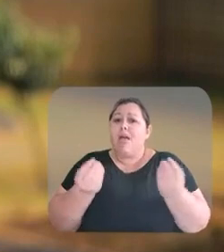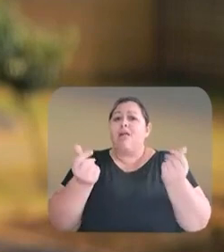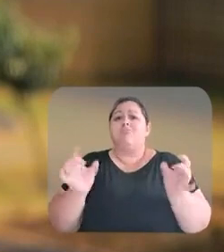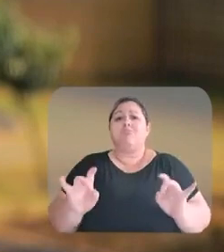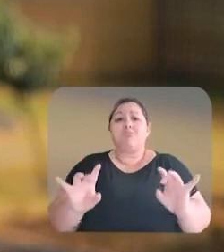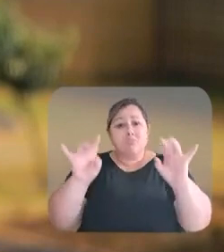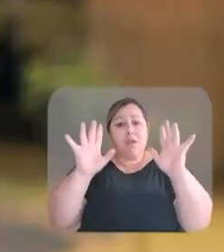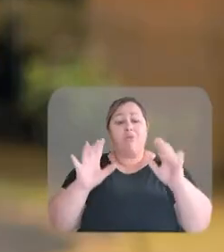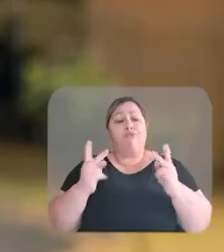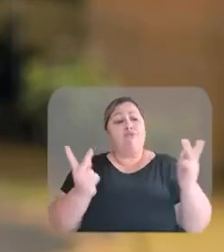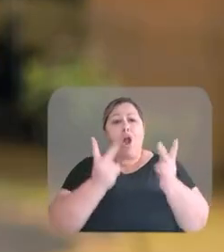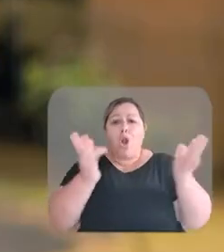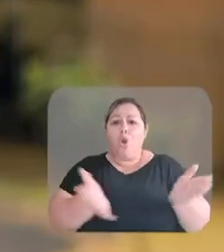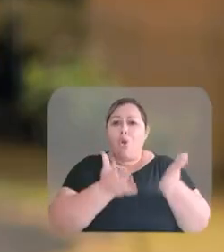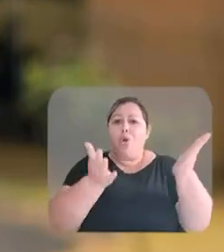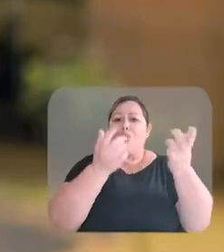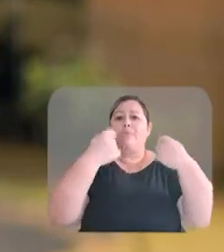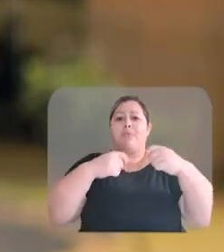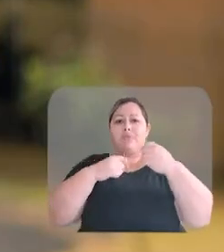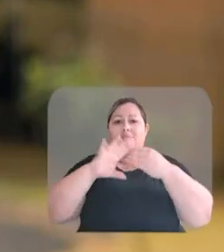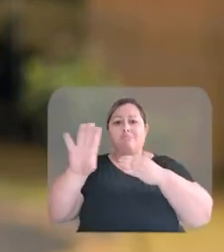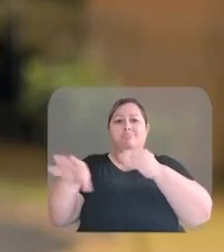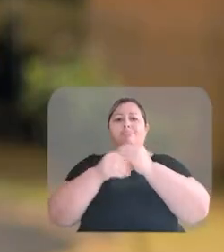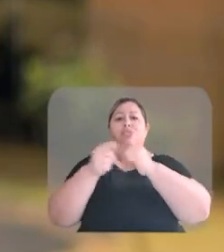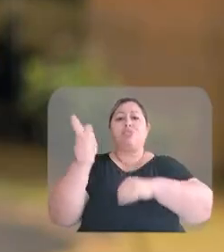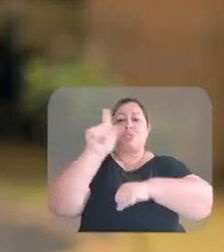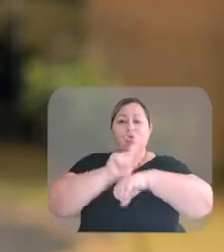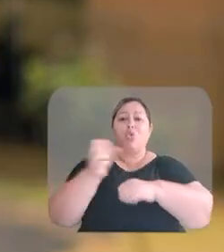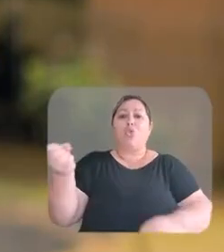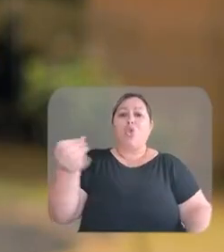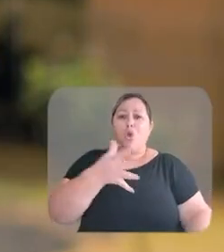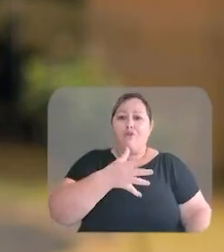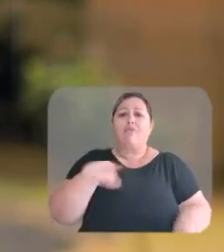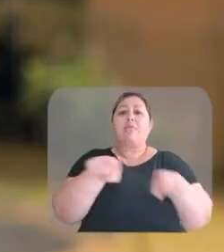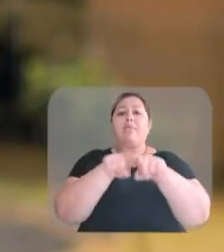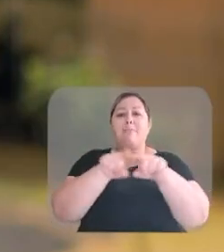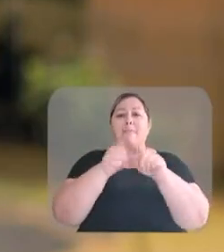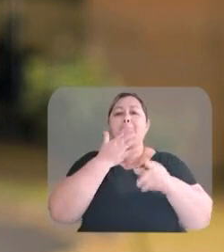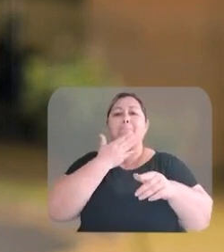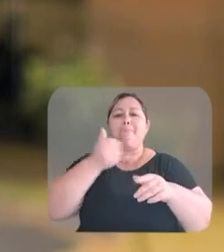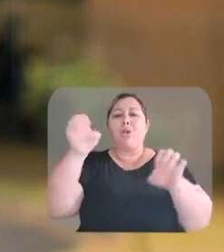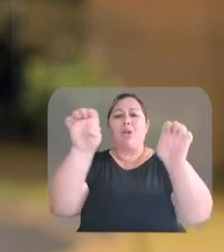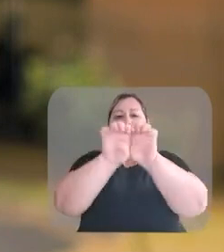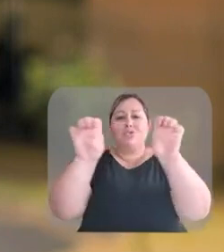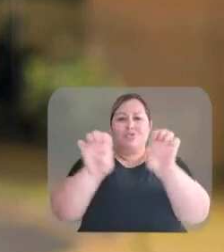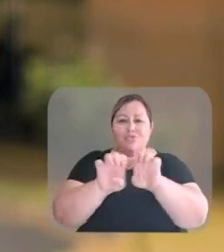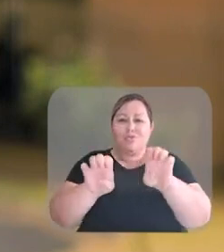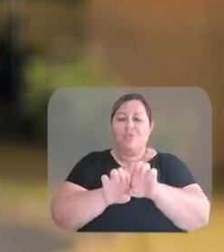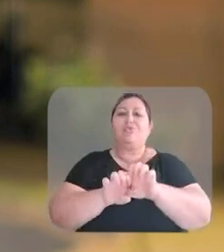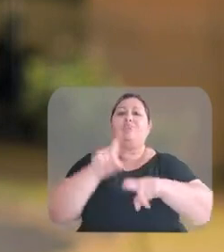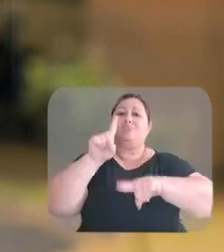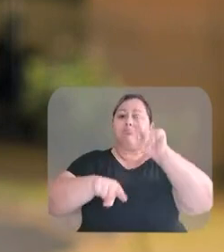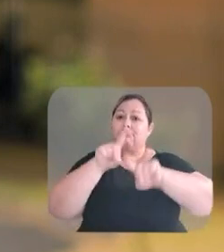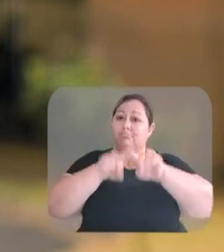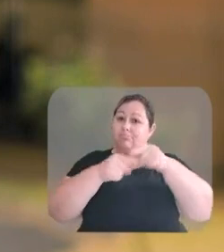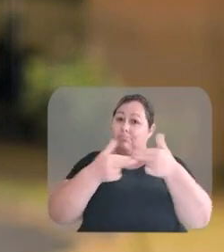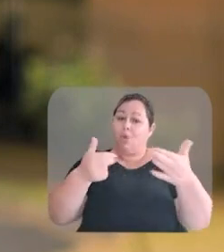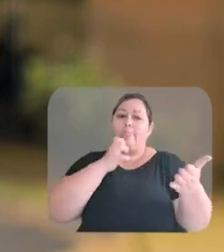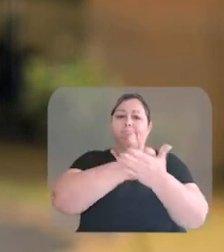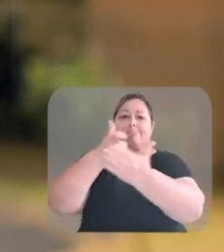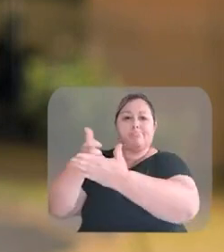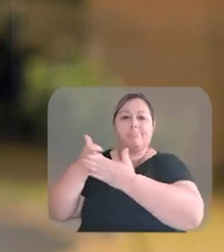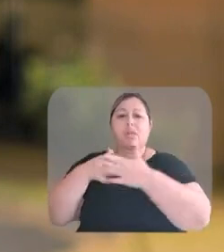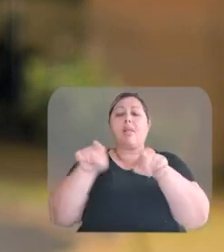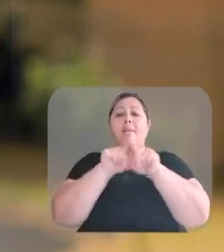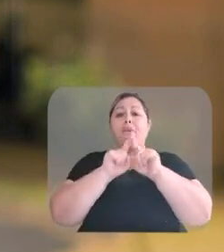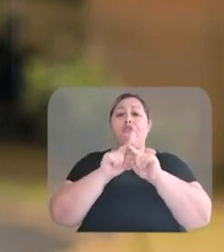Vamos valorizá-los, implementar uma gestão moderna, integrar, melhorar a estrutura, adquirir novos equipamentos